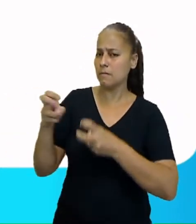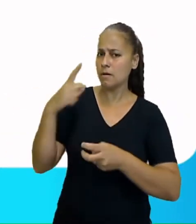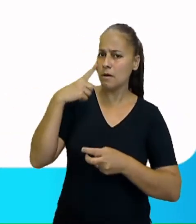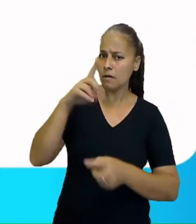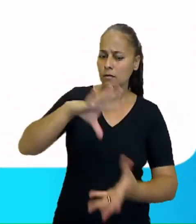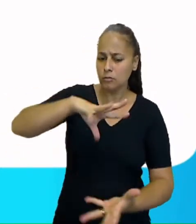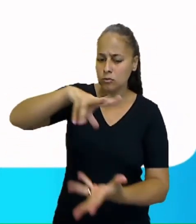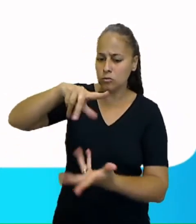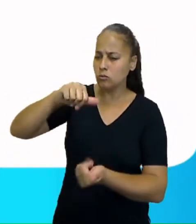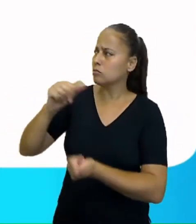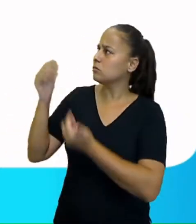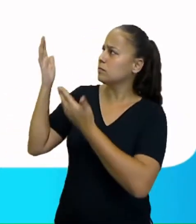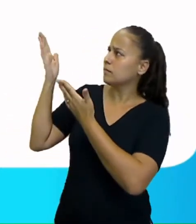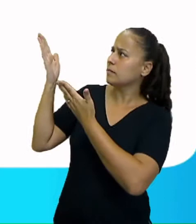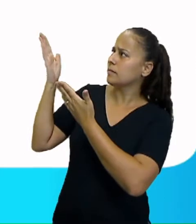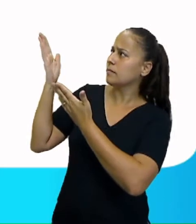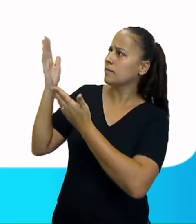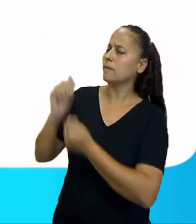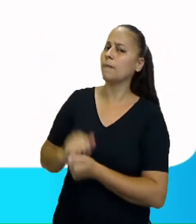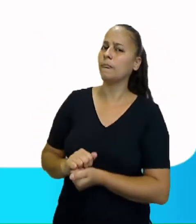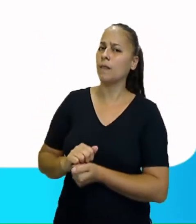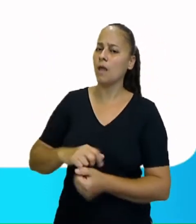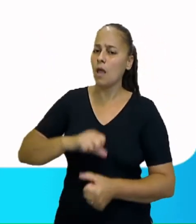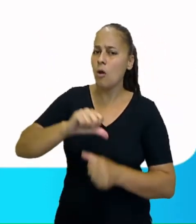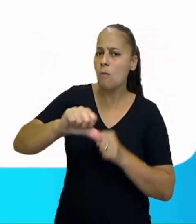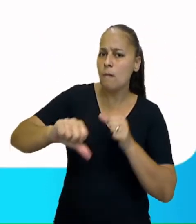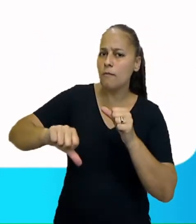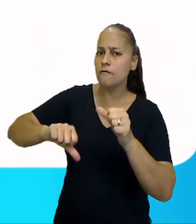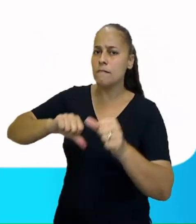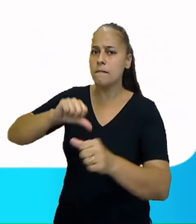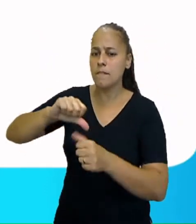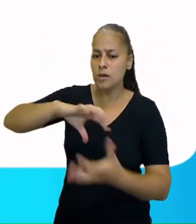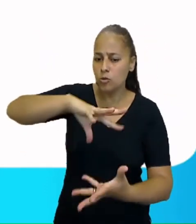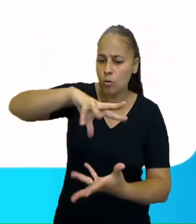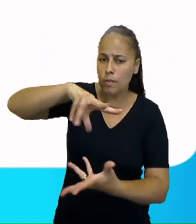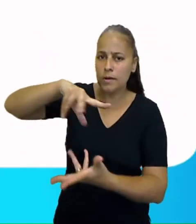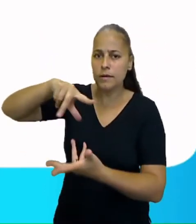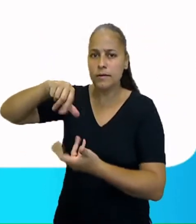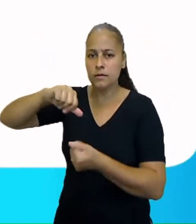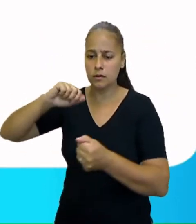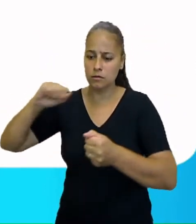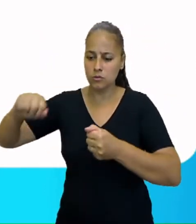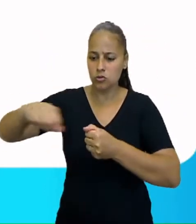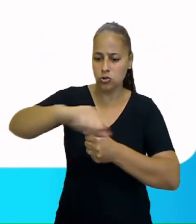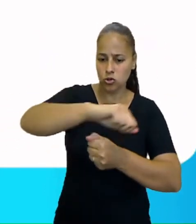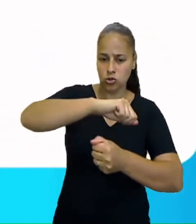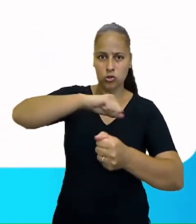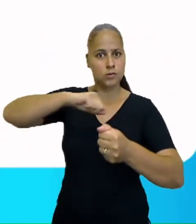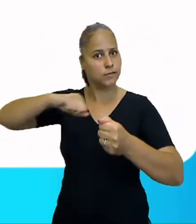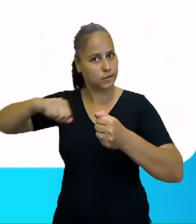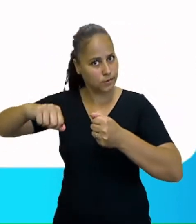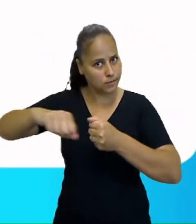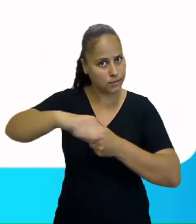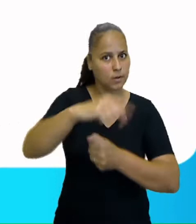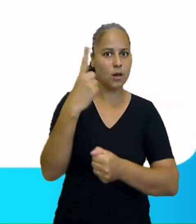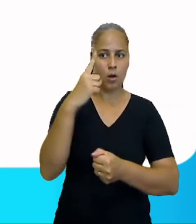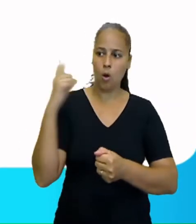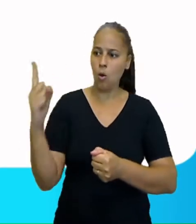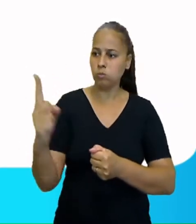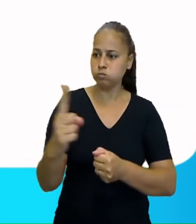globo que está aí na tela. É o movimento em que o planeta Terra gira em torno de si mesmo.